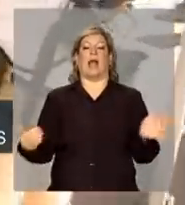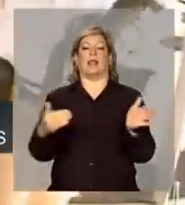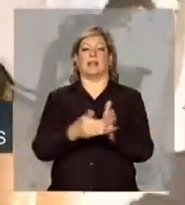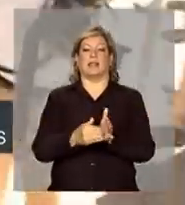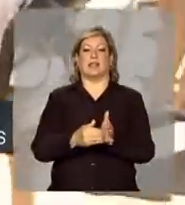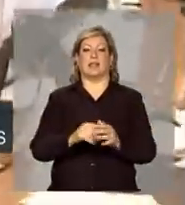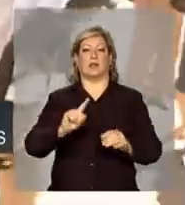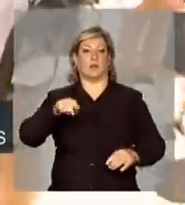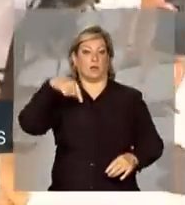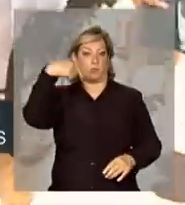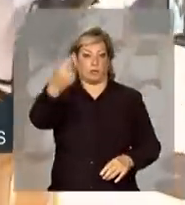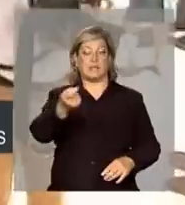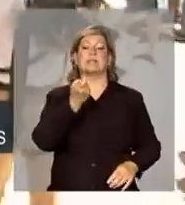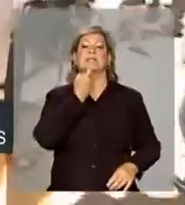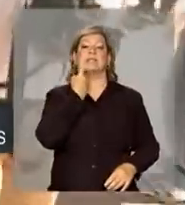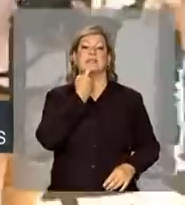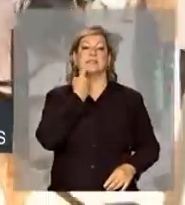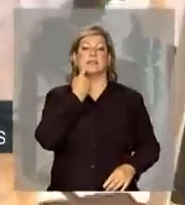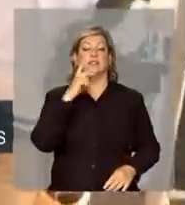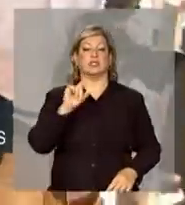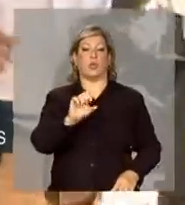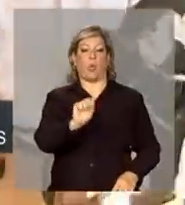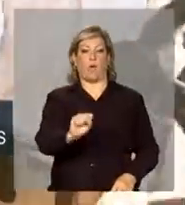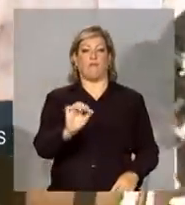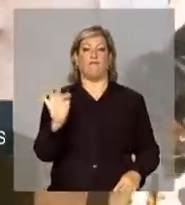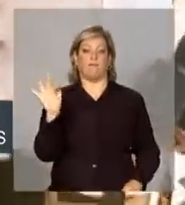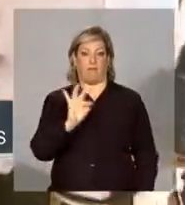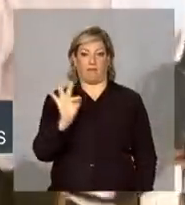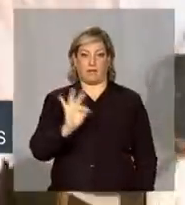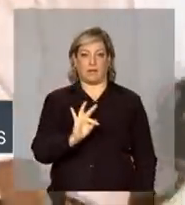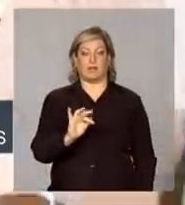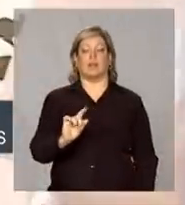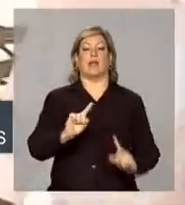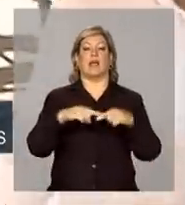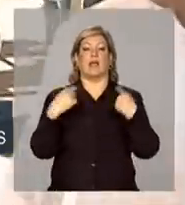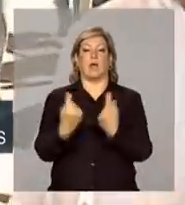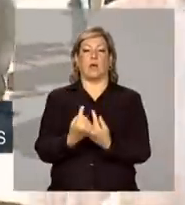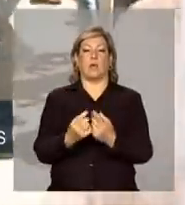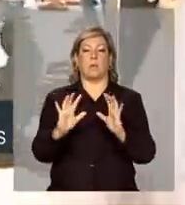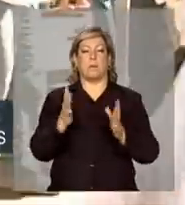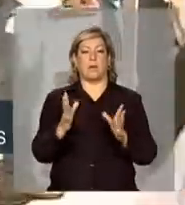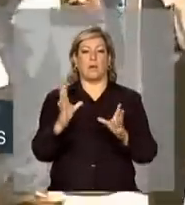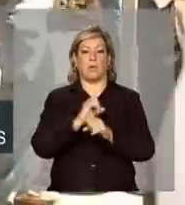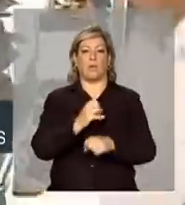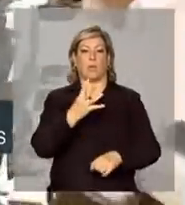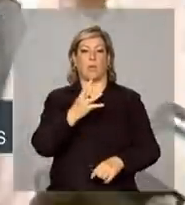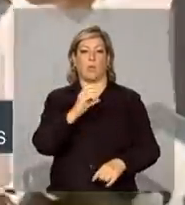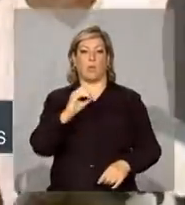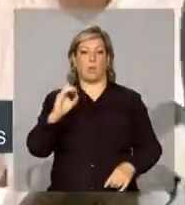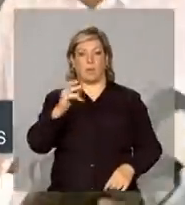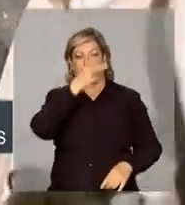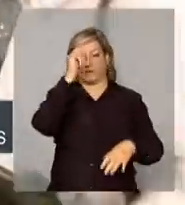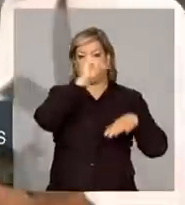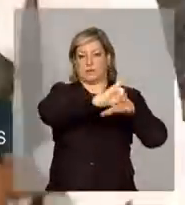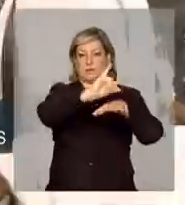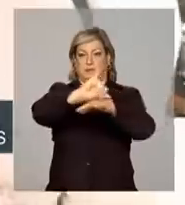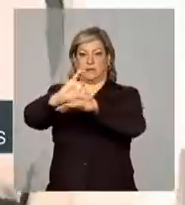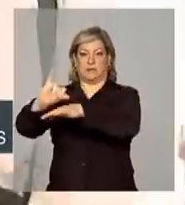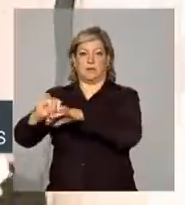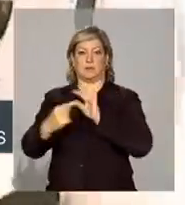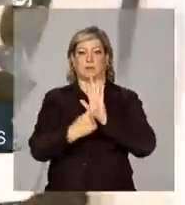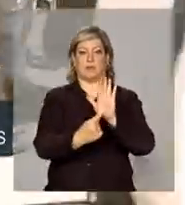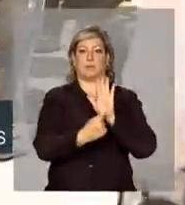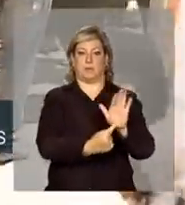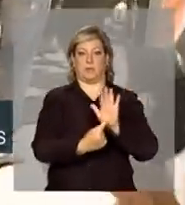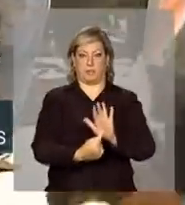a próxima sexta-feira, 8 de fevereiro, e reúne aproximadamente 400 expositores. E além das